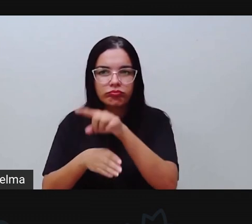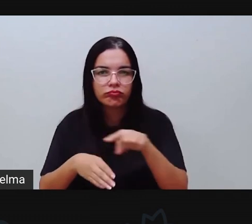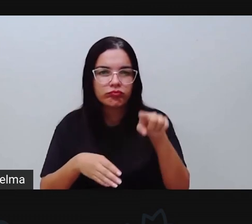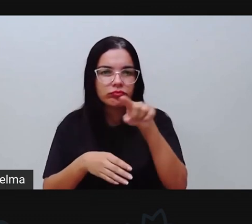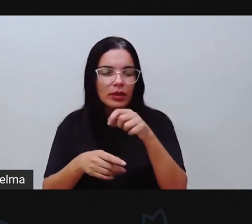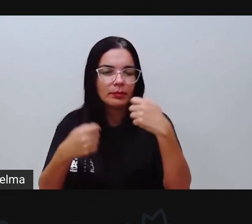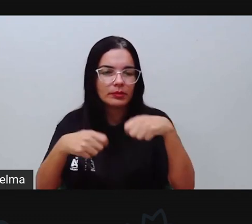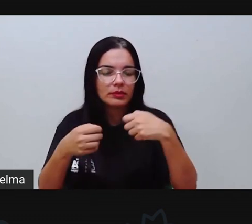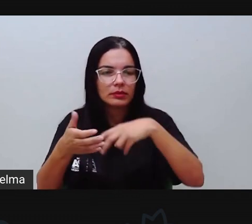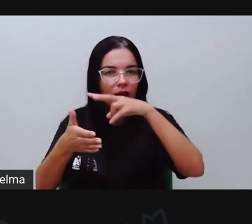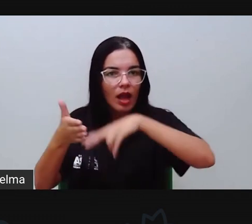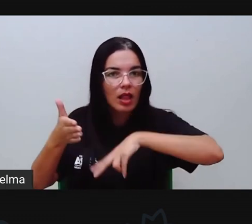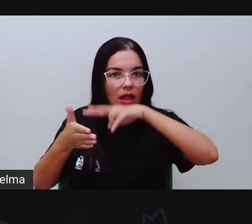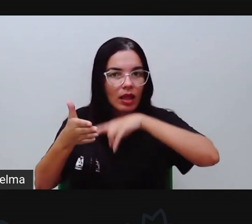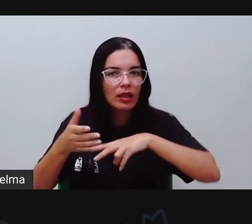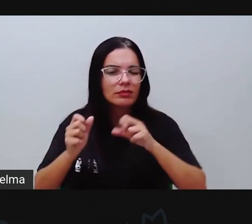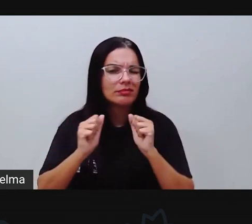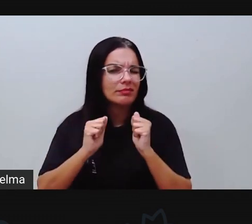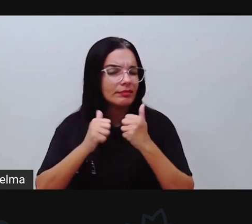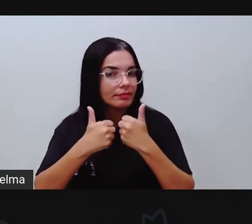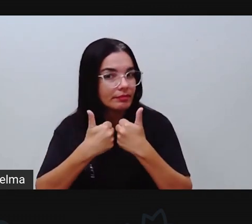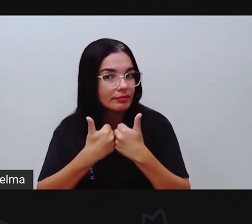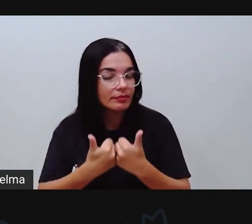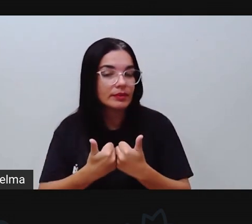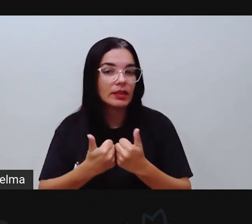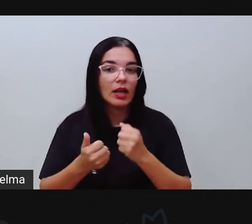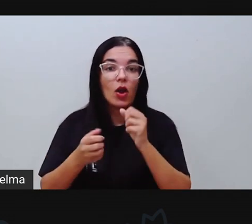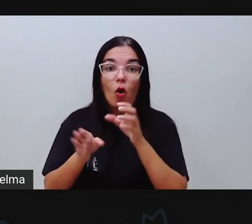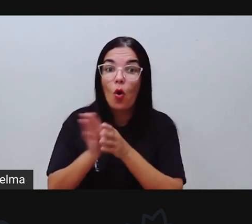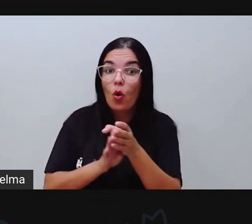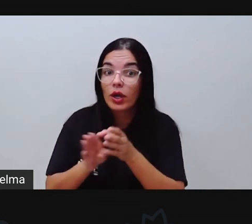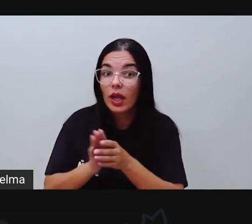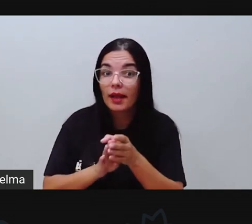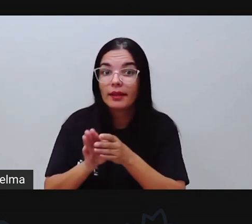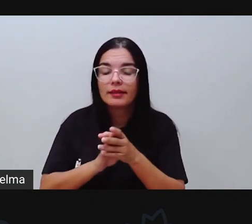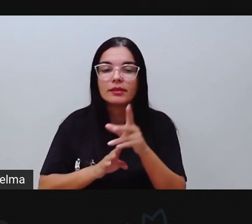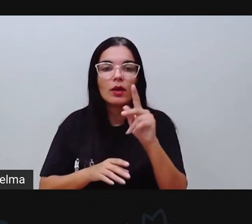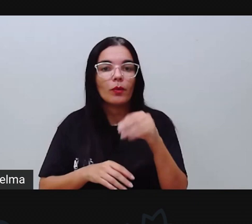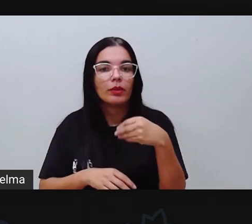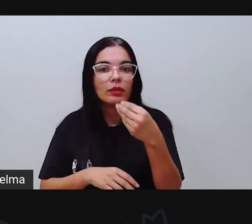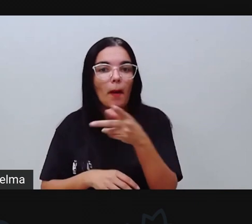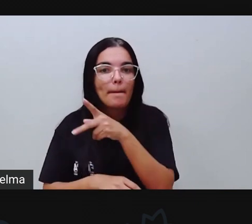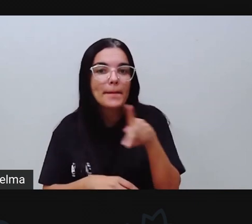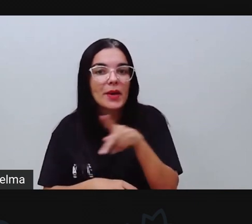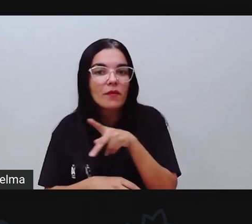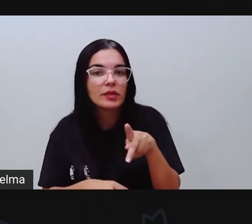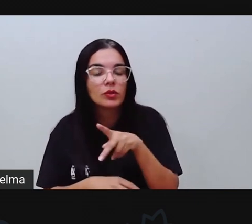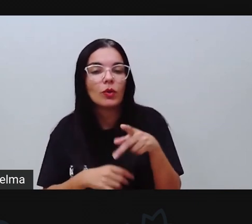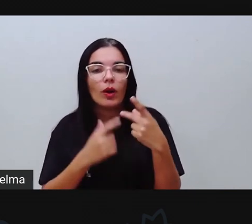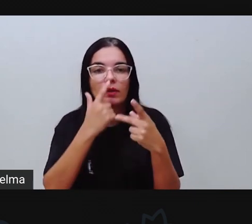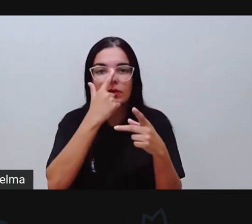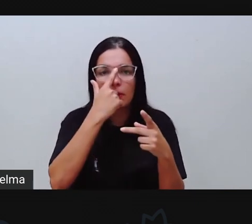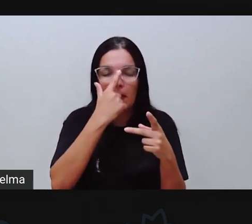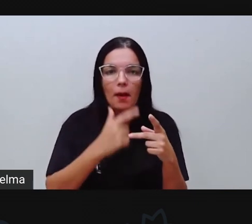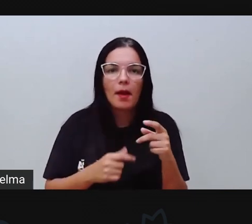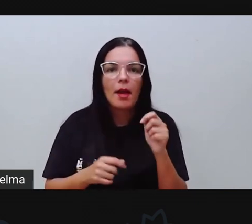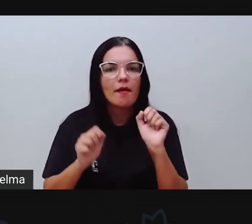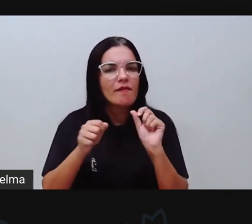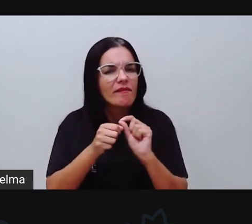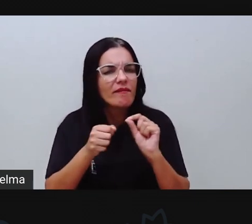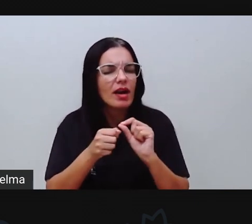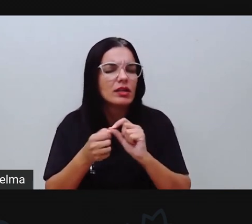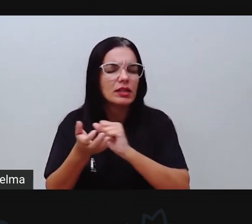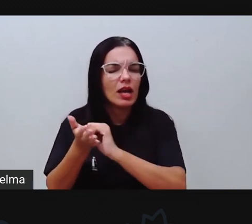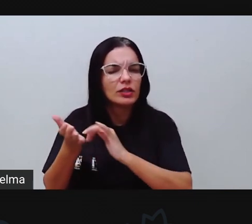leiam direitinho lá as atividades as orientações que foram dadas pelo seu professor ou pela sua professora realizem essas